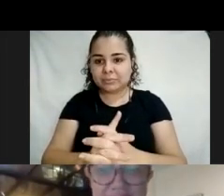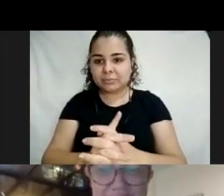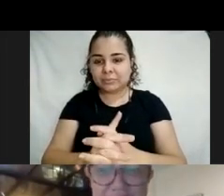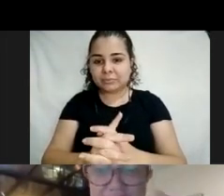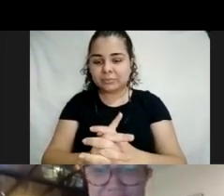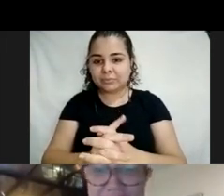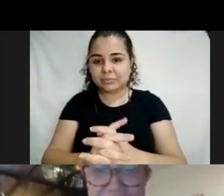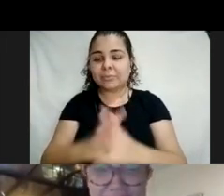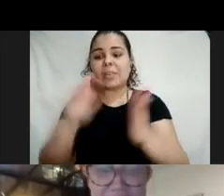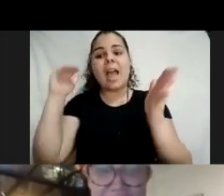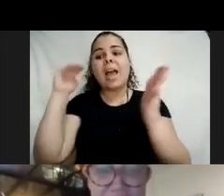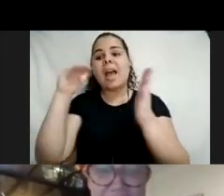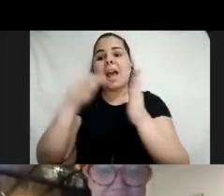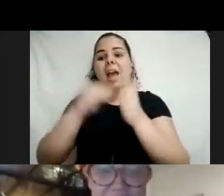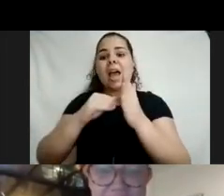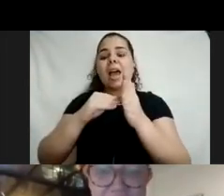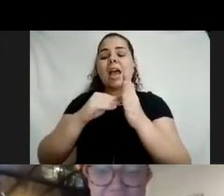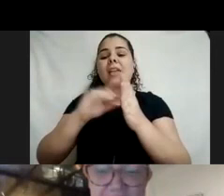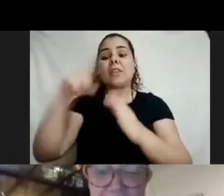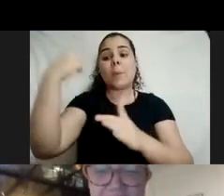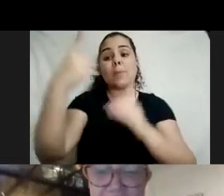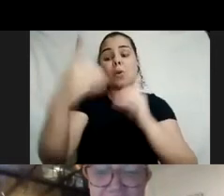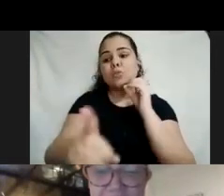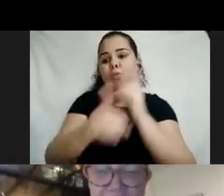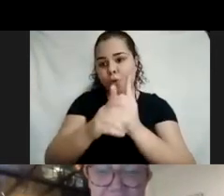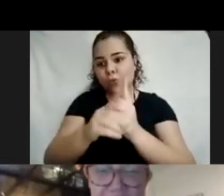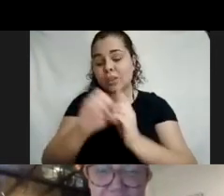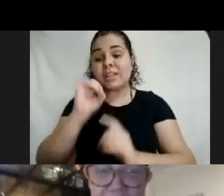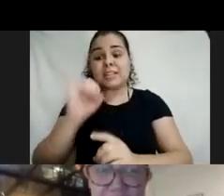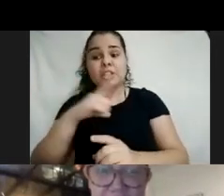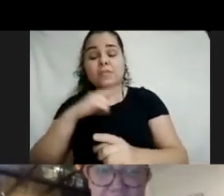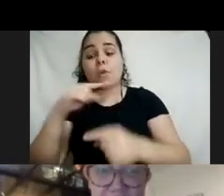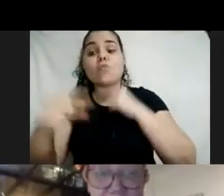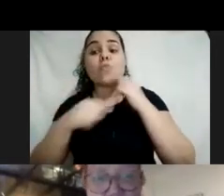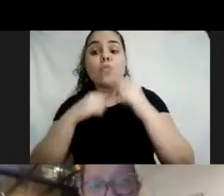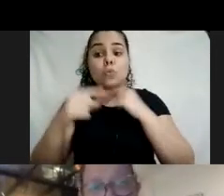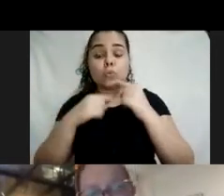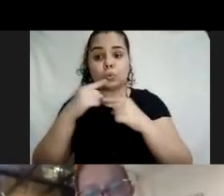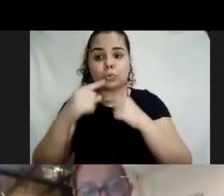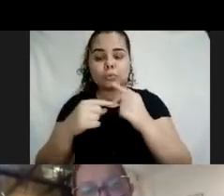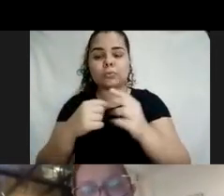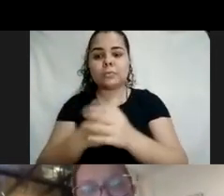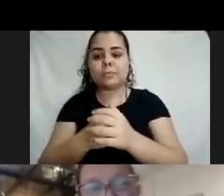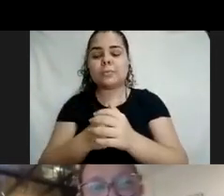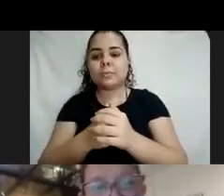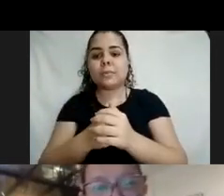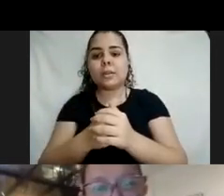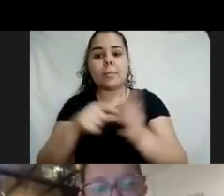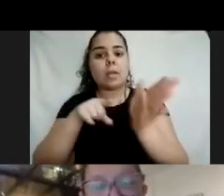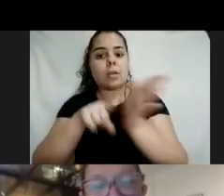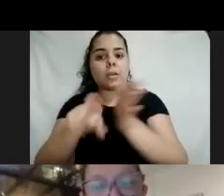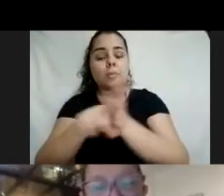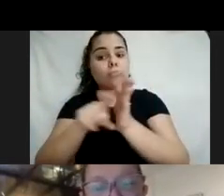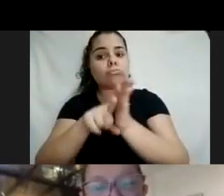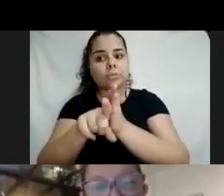Até a próxima, até a semana que vem e se alguém tiver alguma dúvida nos últimos três encontros e quiser também trazer na próxima semana,